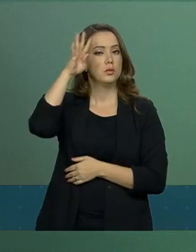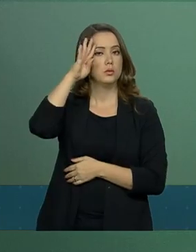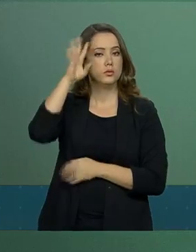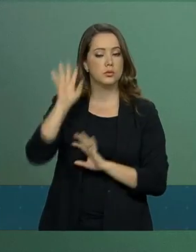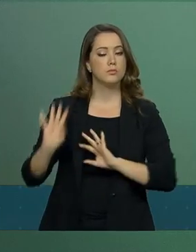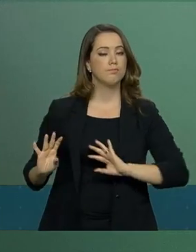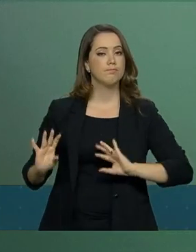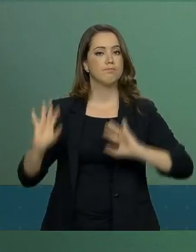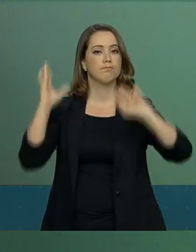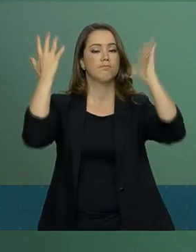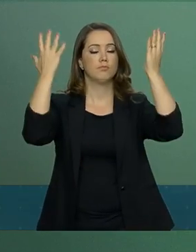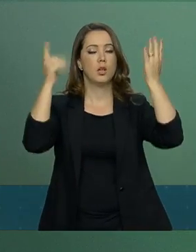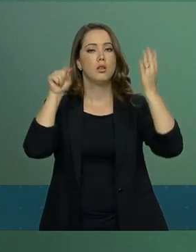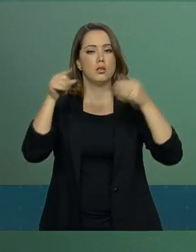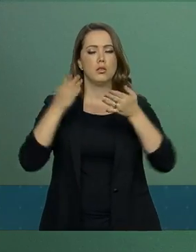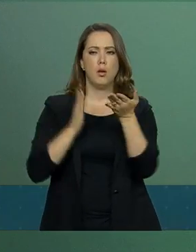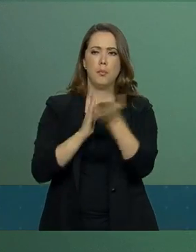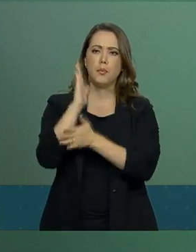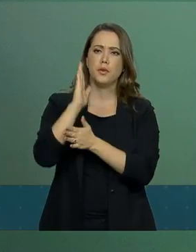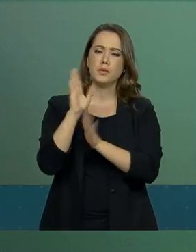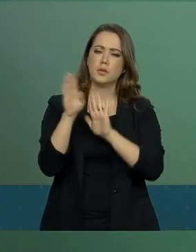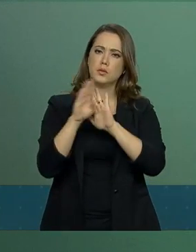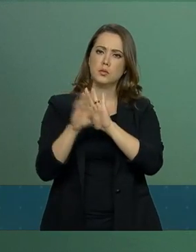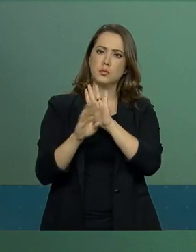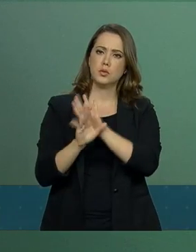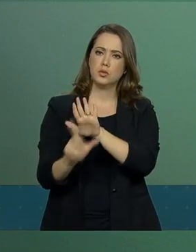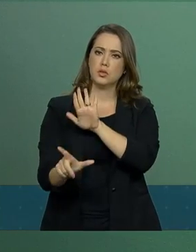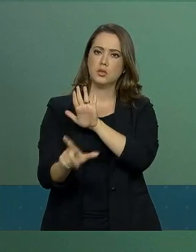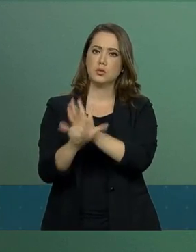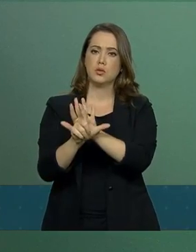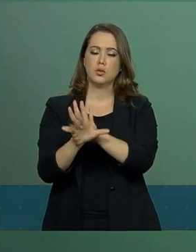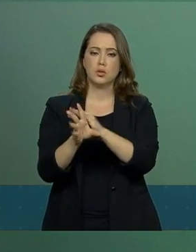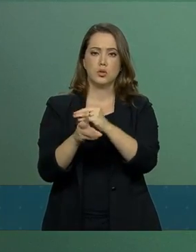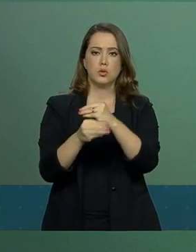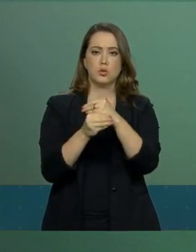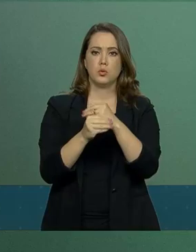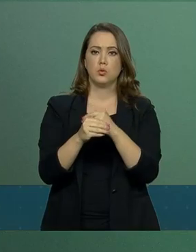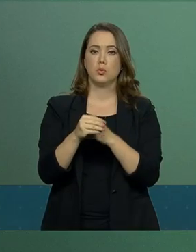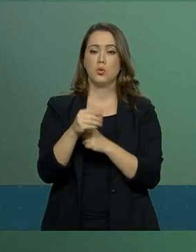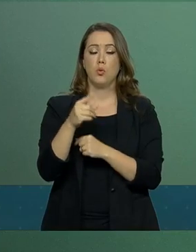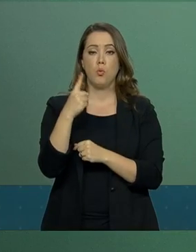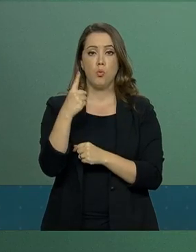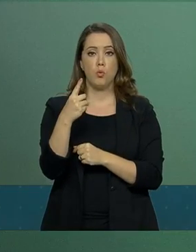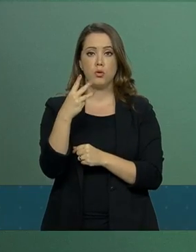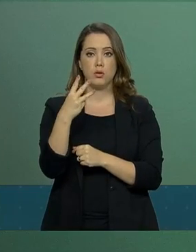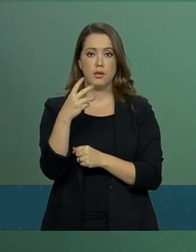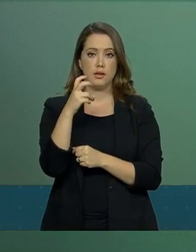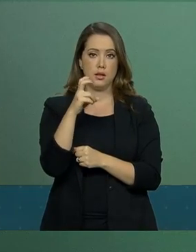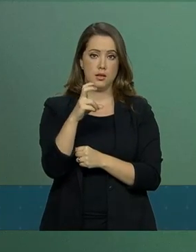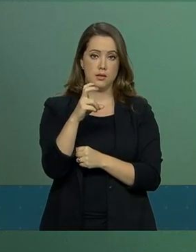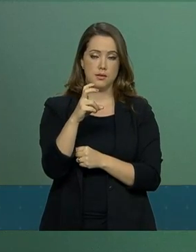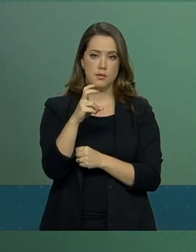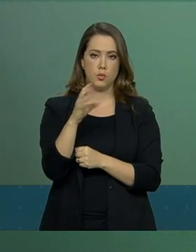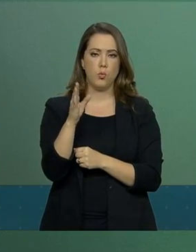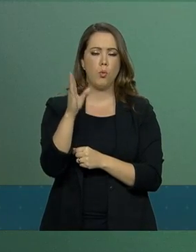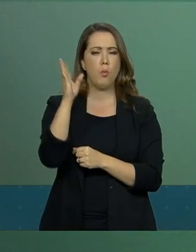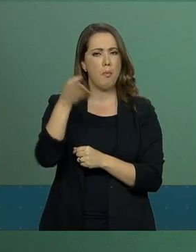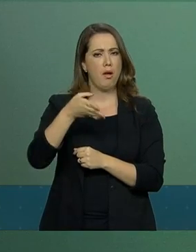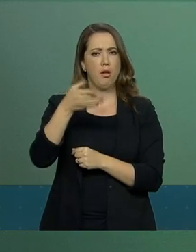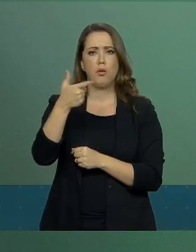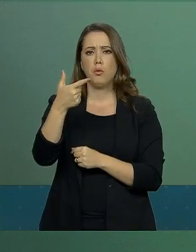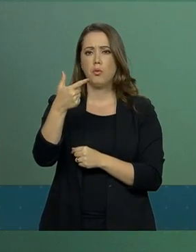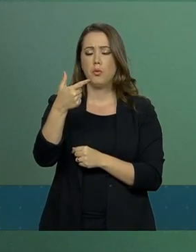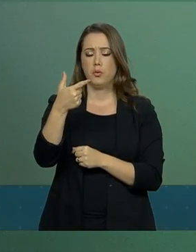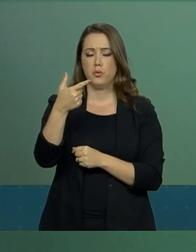da cerimônia de sanção do Projeto de Lei Complementar 135-2018, que cria